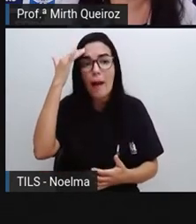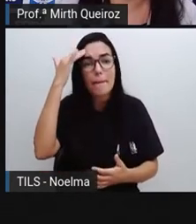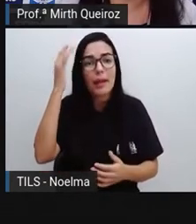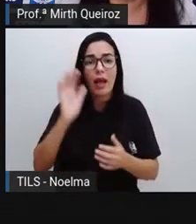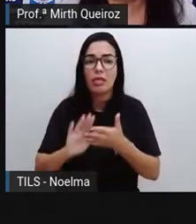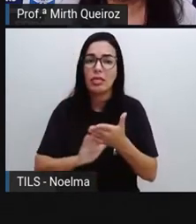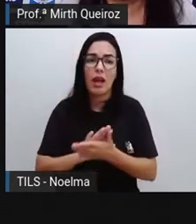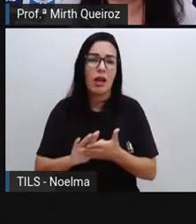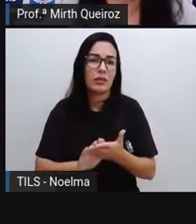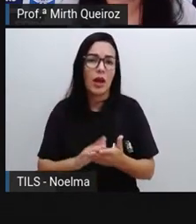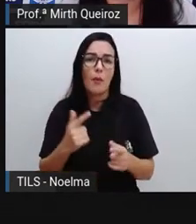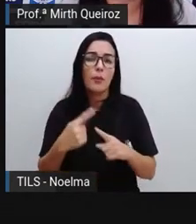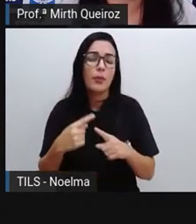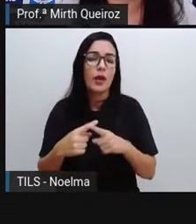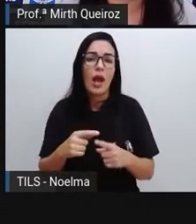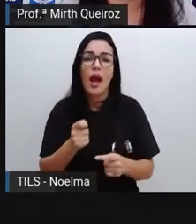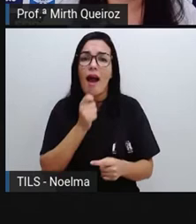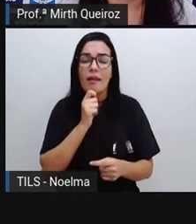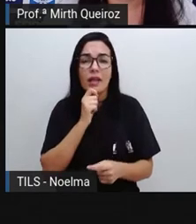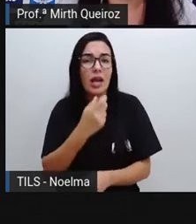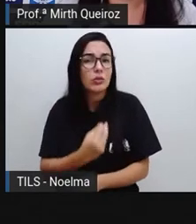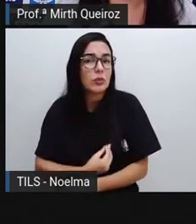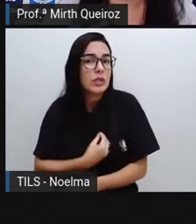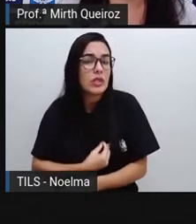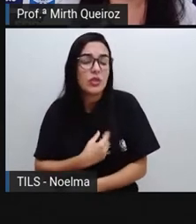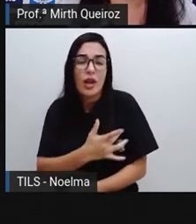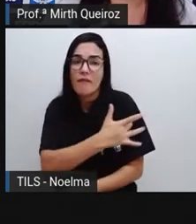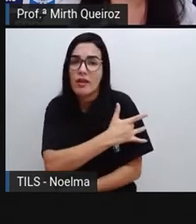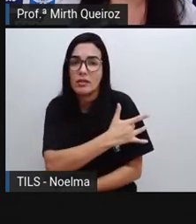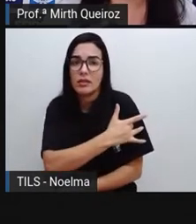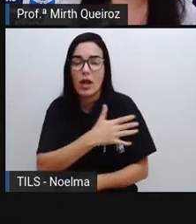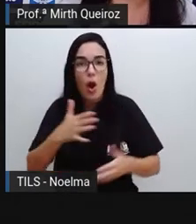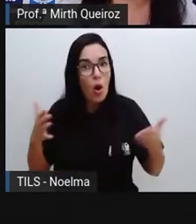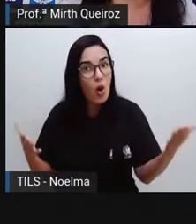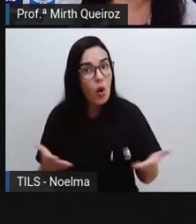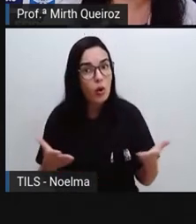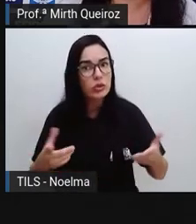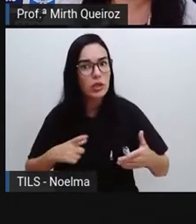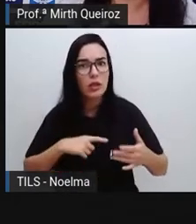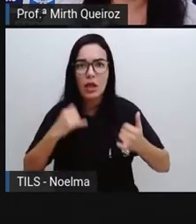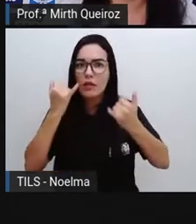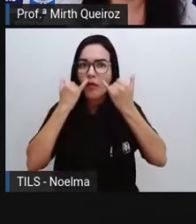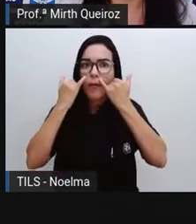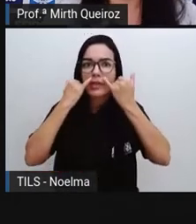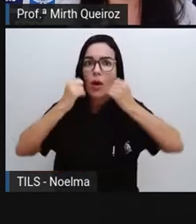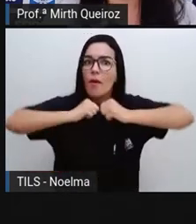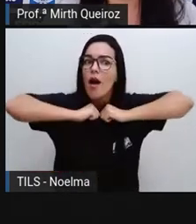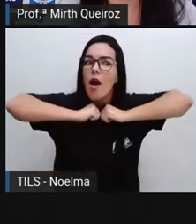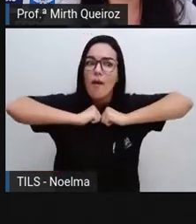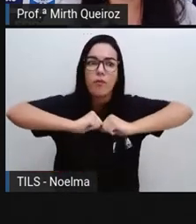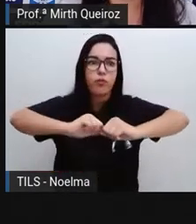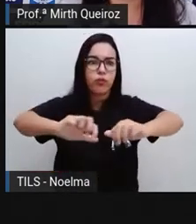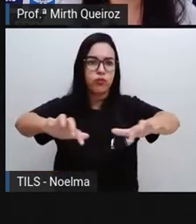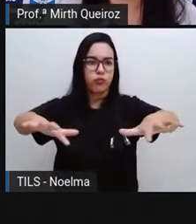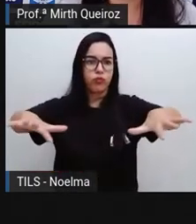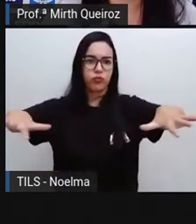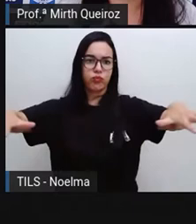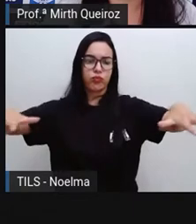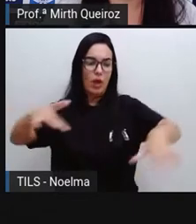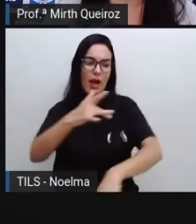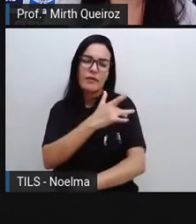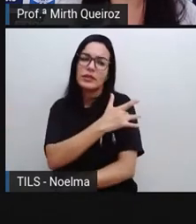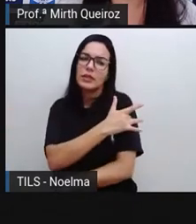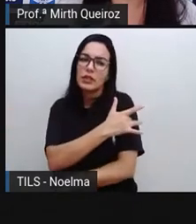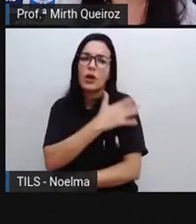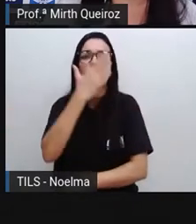verdade, nem existia a vacina na época. Hoje, a gente já tem uma informação maior a respeito da vacinação,